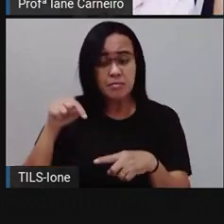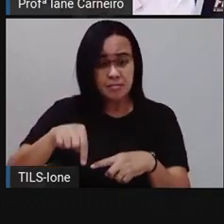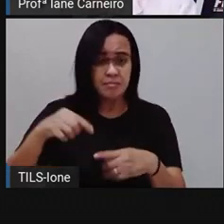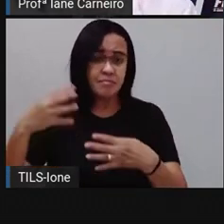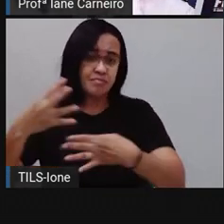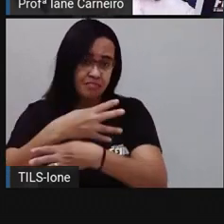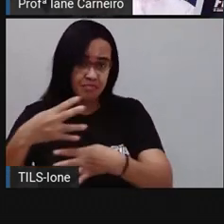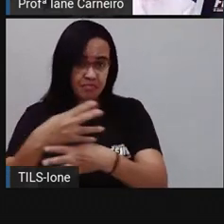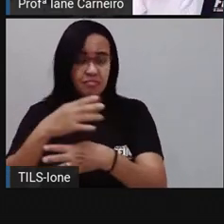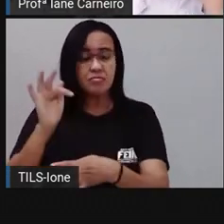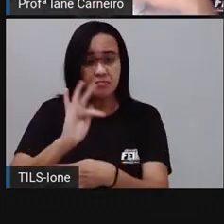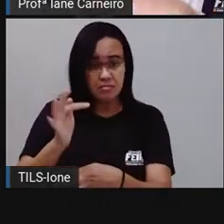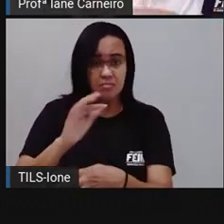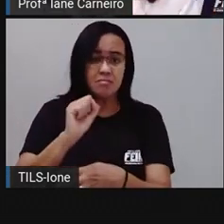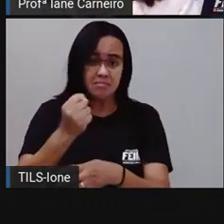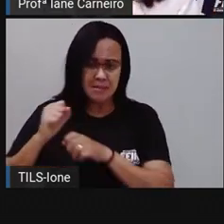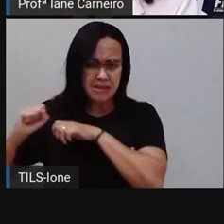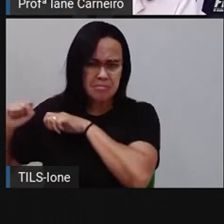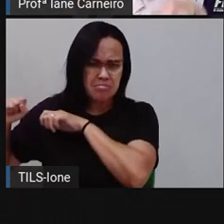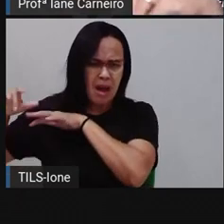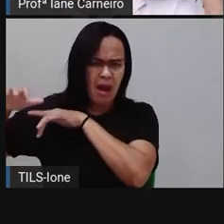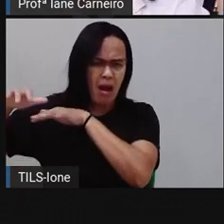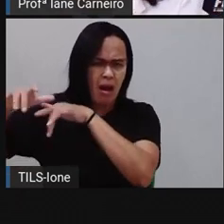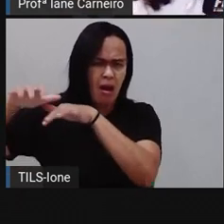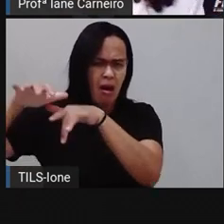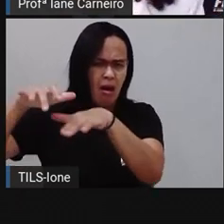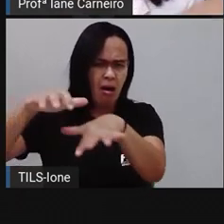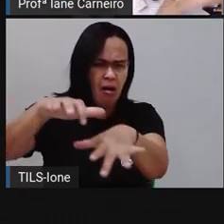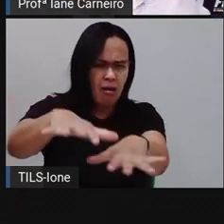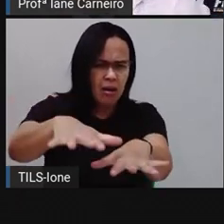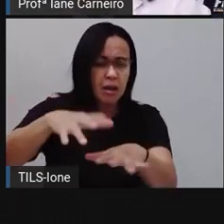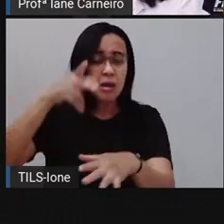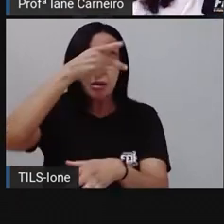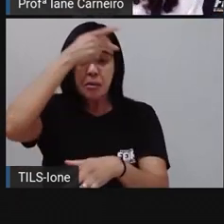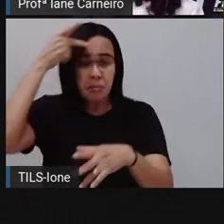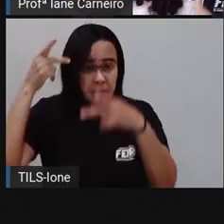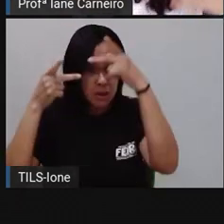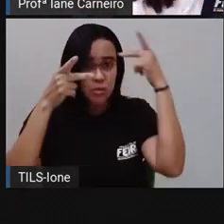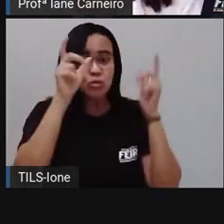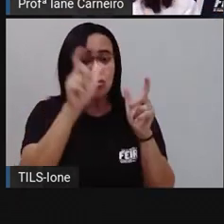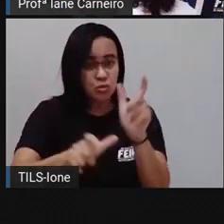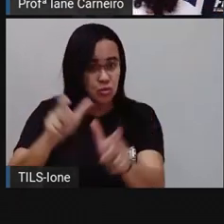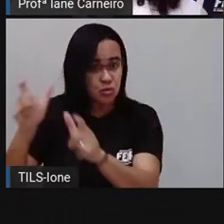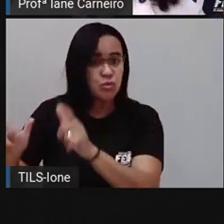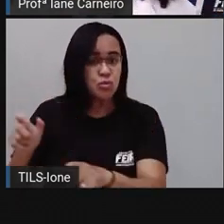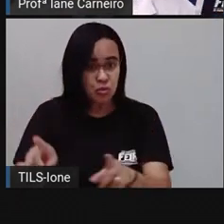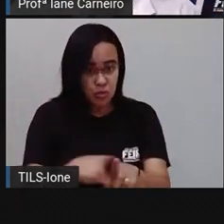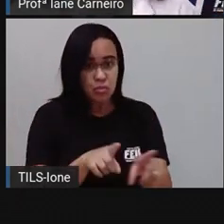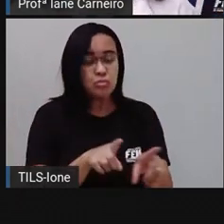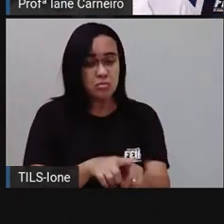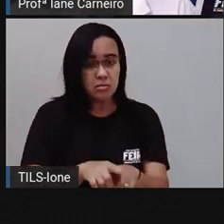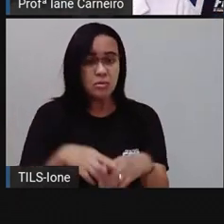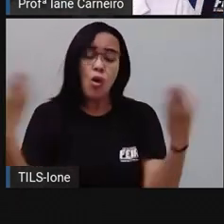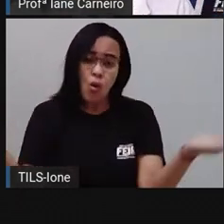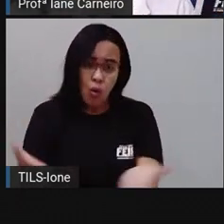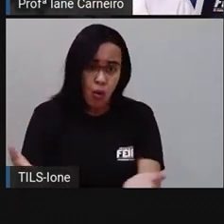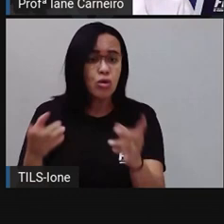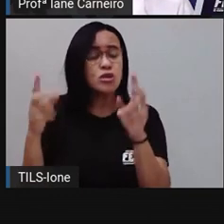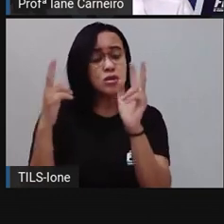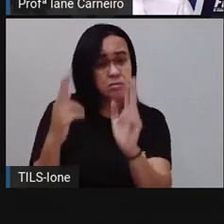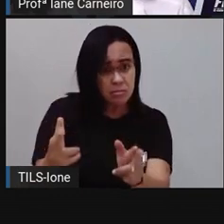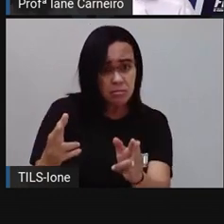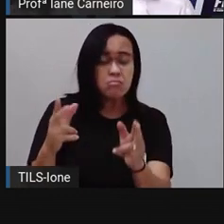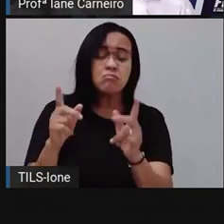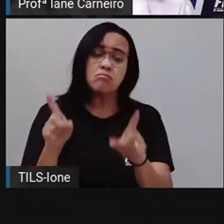outras cidades, né? Vinham para cá para levar produtos, para abastecer as suas cidades, né? E até hoje ainda